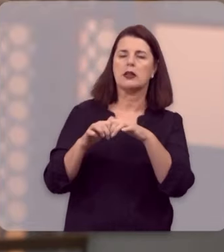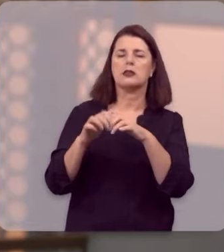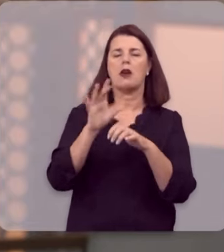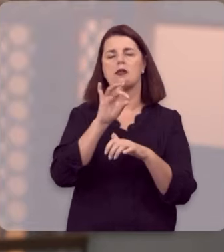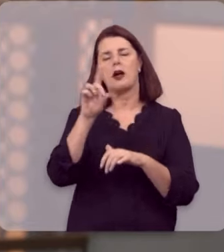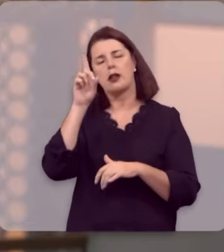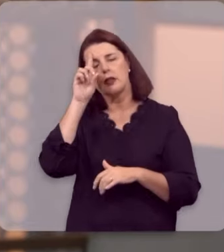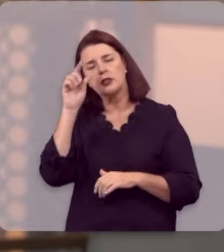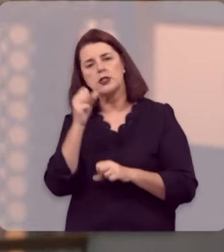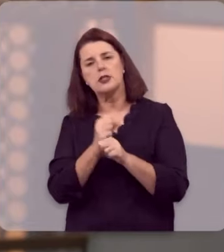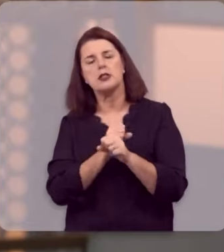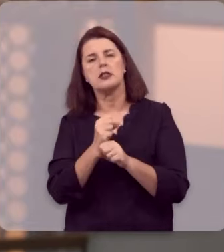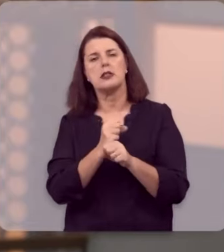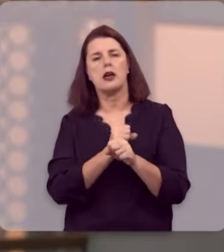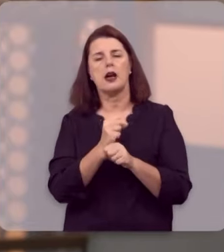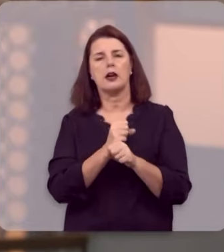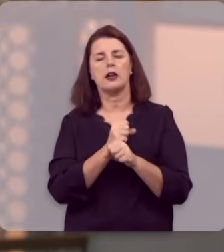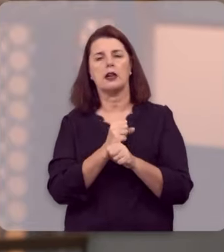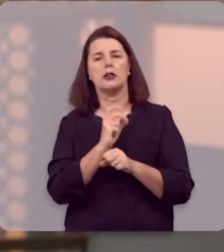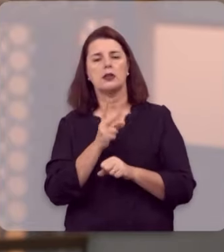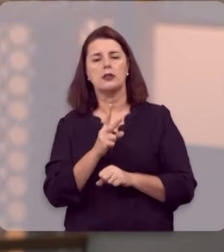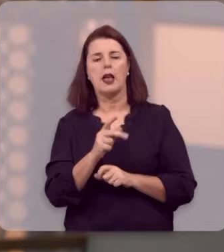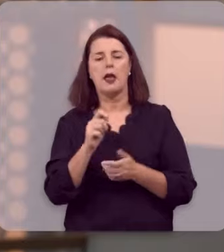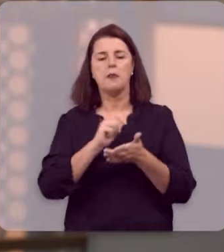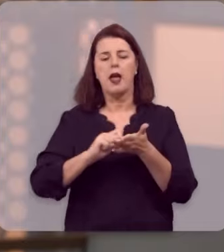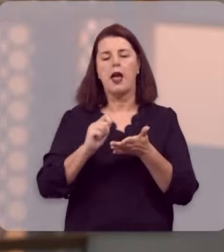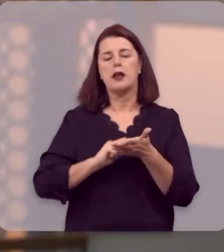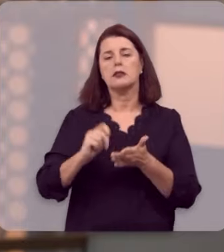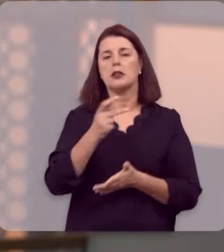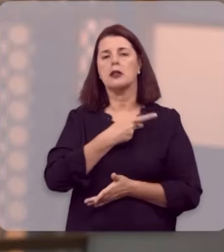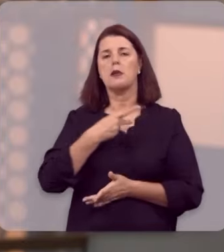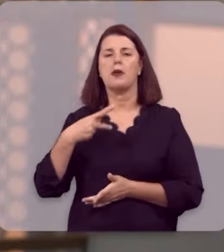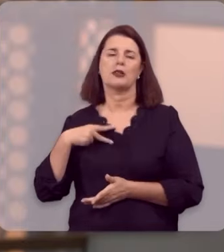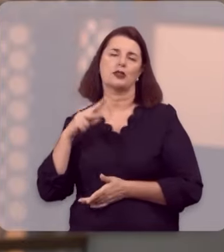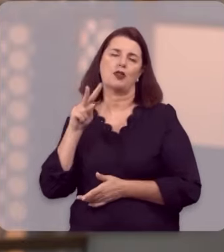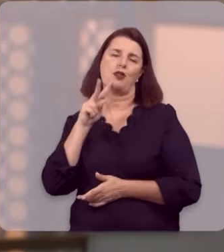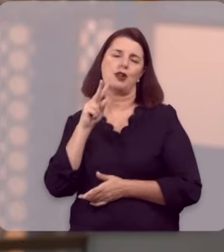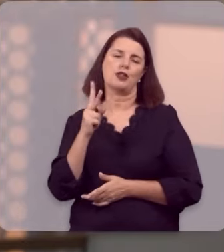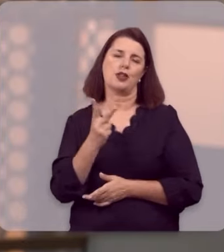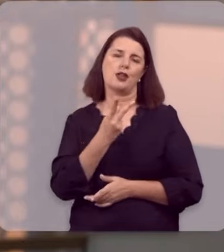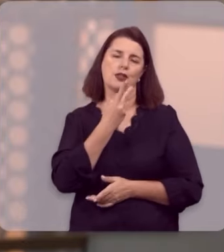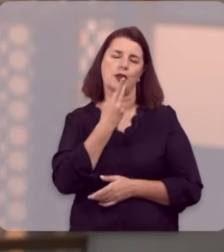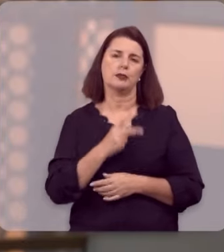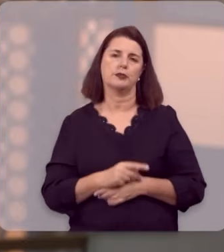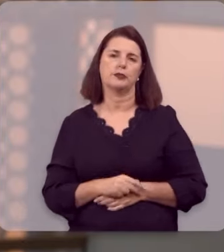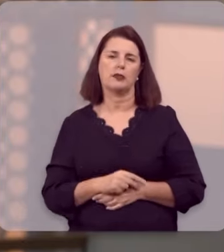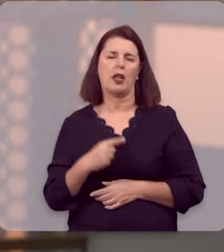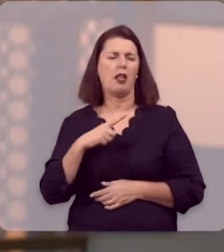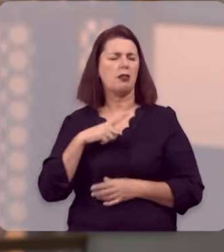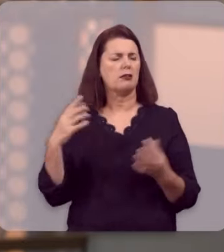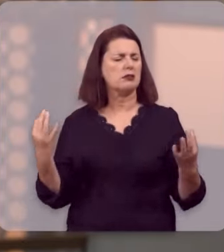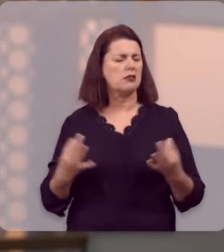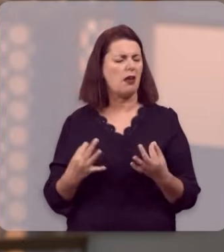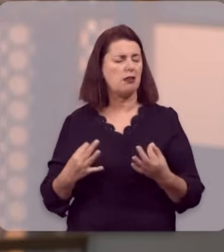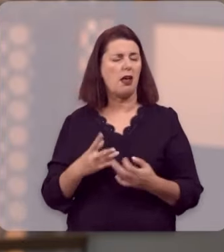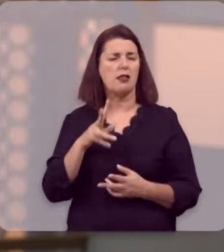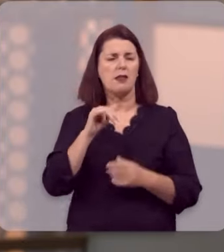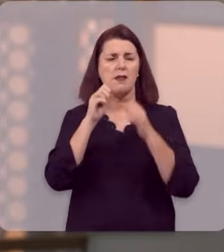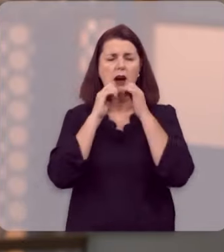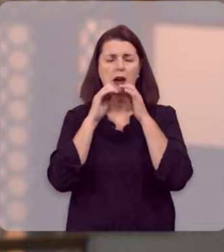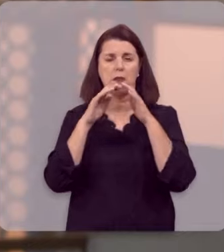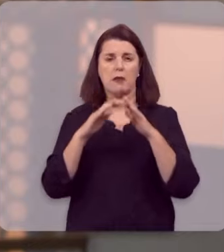para cada dia do seu ano, todas elas escritas pelo reverendo Hernandes Dias Lopes. E eu tenho certeza,